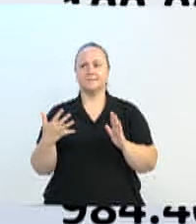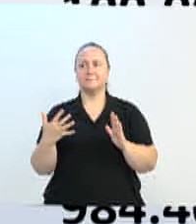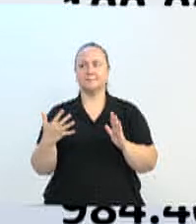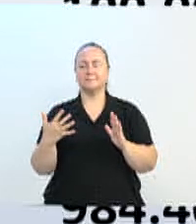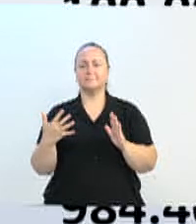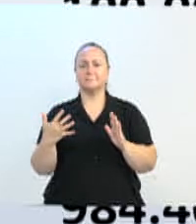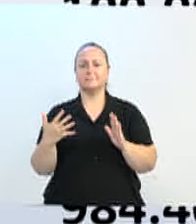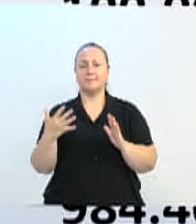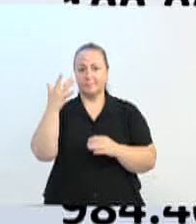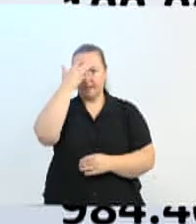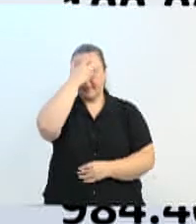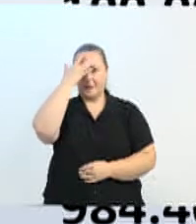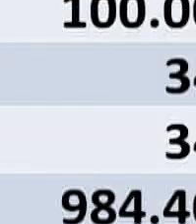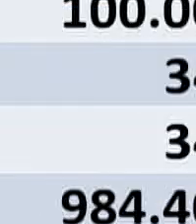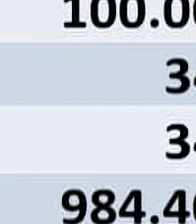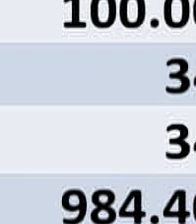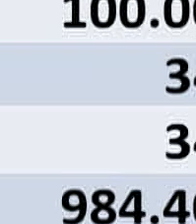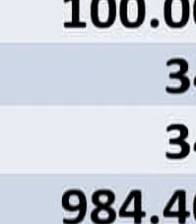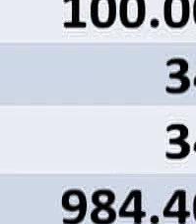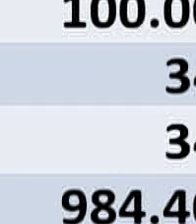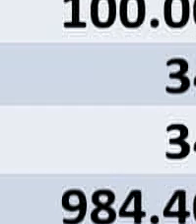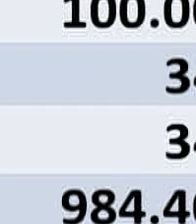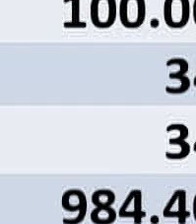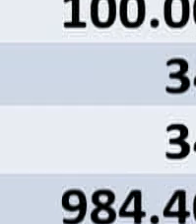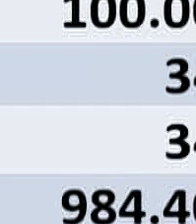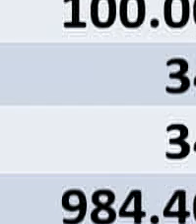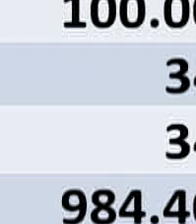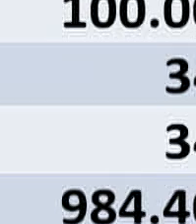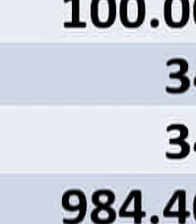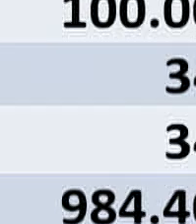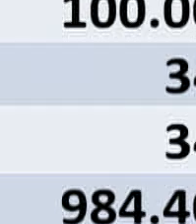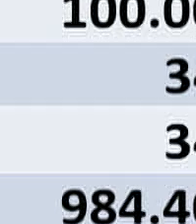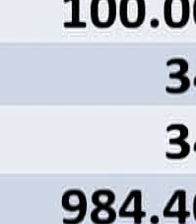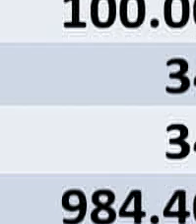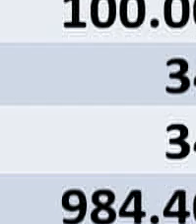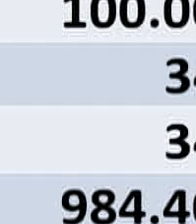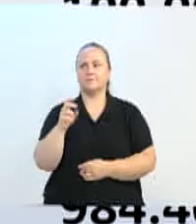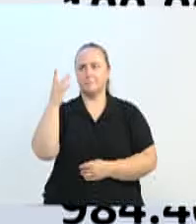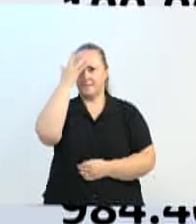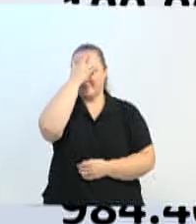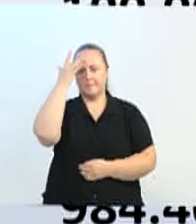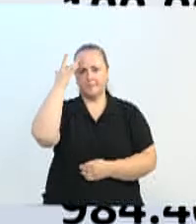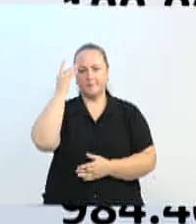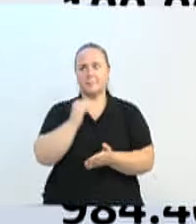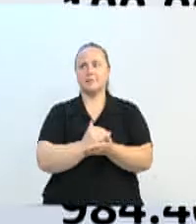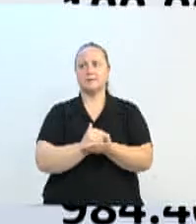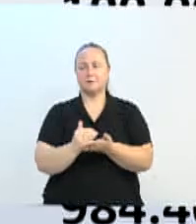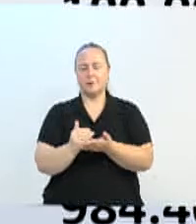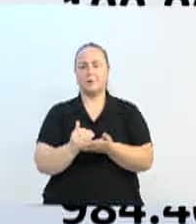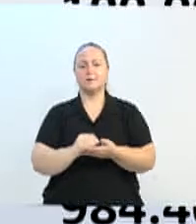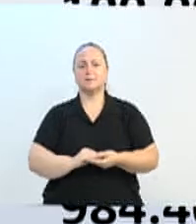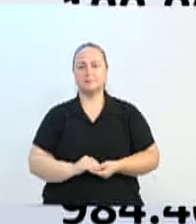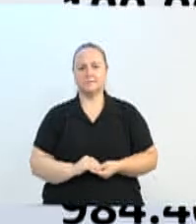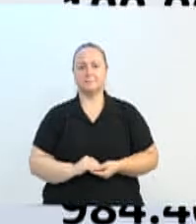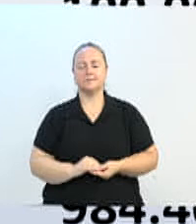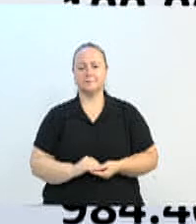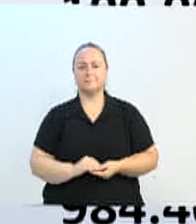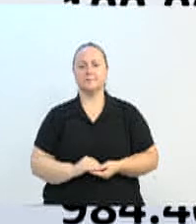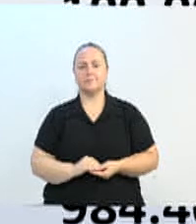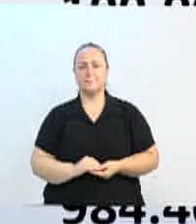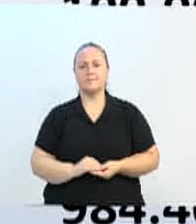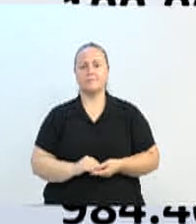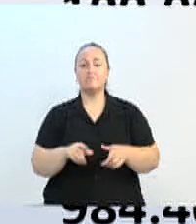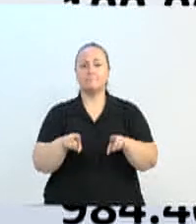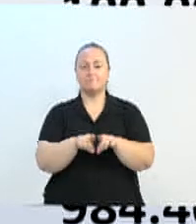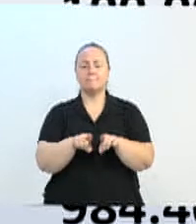de pessoas trabalhando lá, 185 pessoas no primeiro momento. Muito obrigado. E